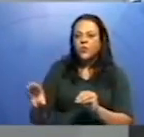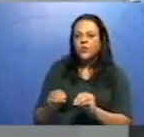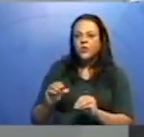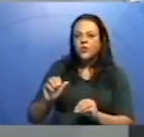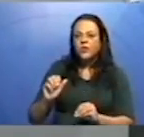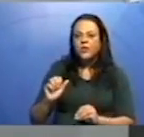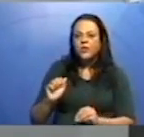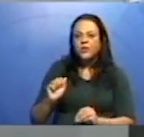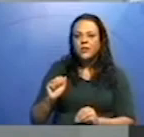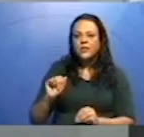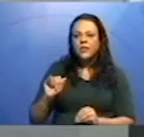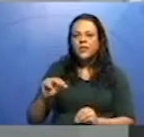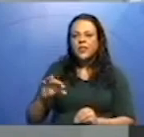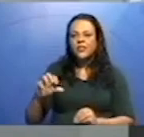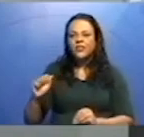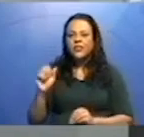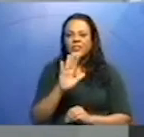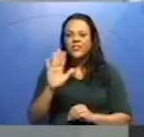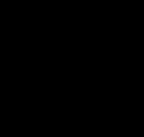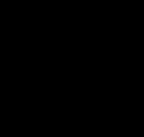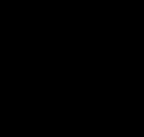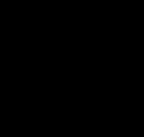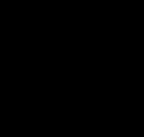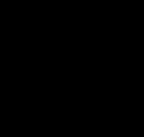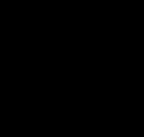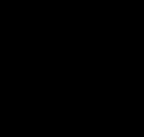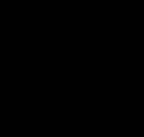Fiquem com Deus e até a próxima aula.